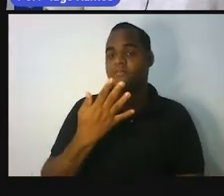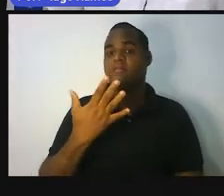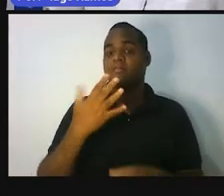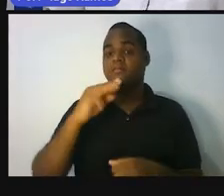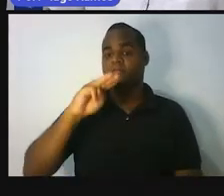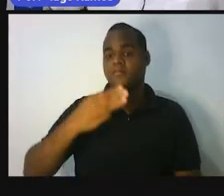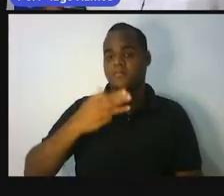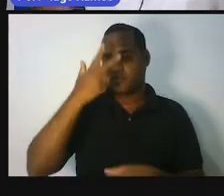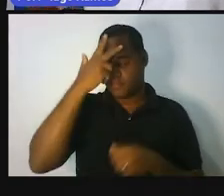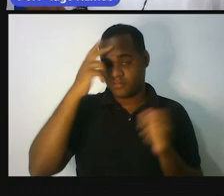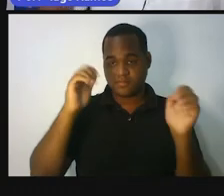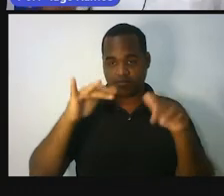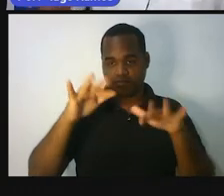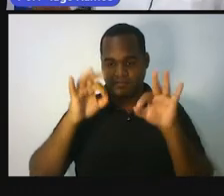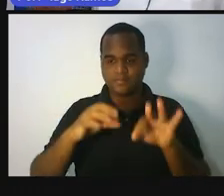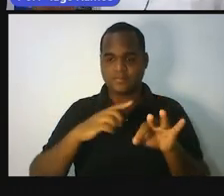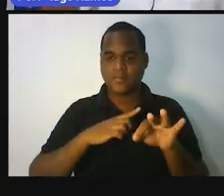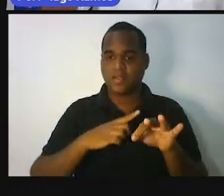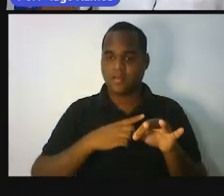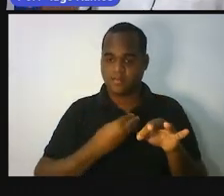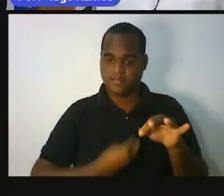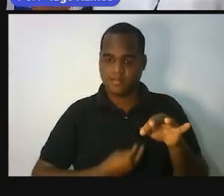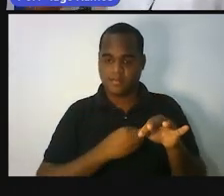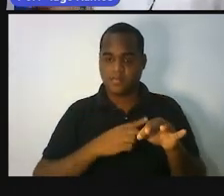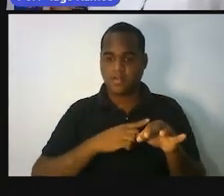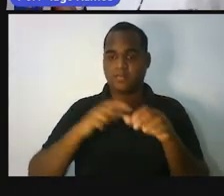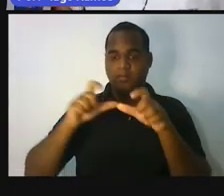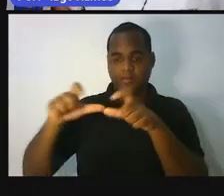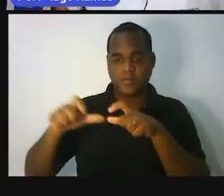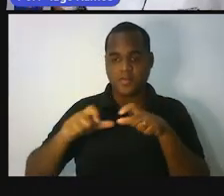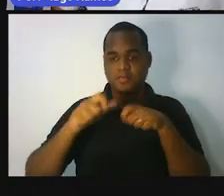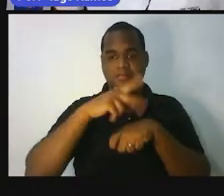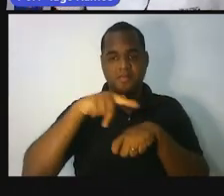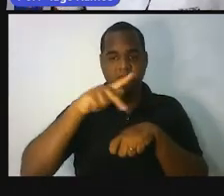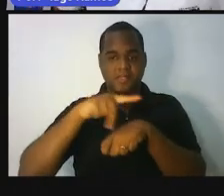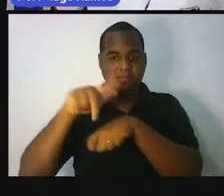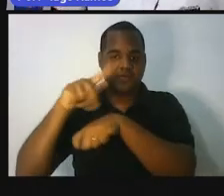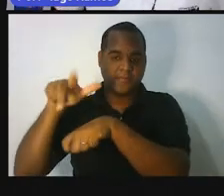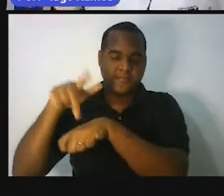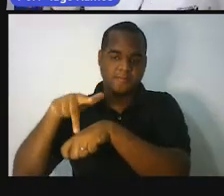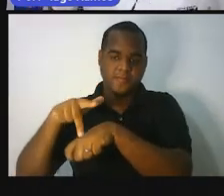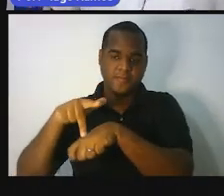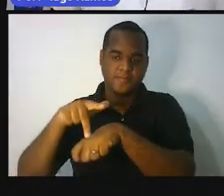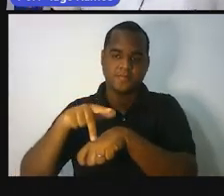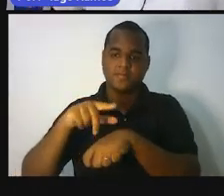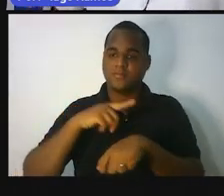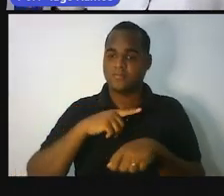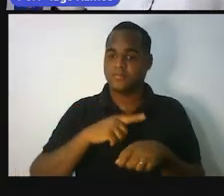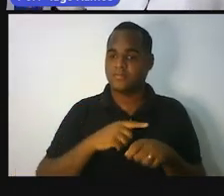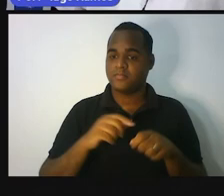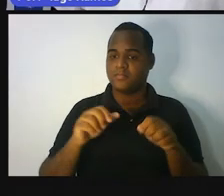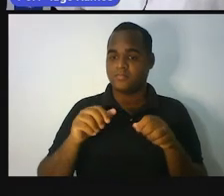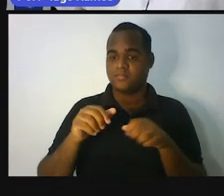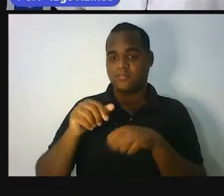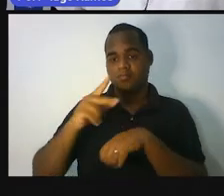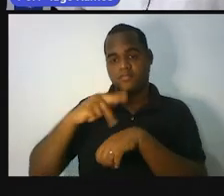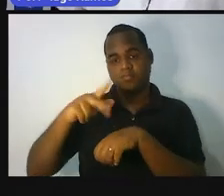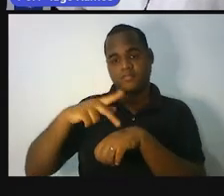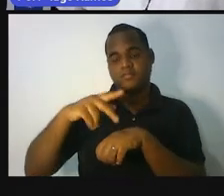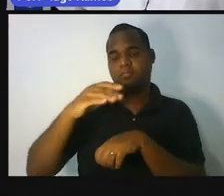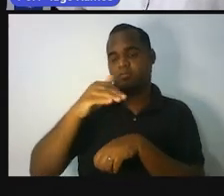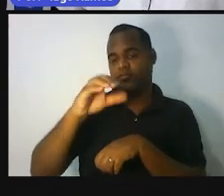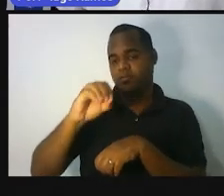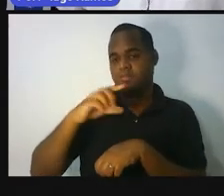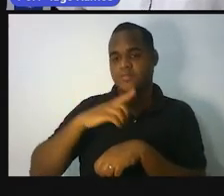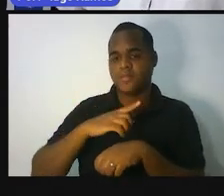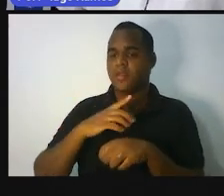que habitavam em cada país daquele ali, que são, que foram os 10 países mais